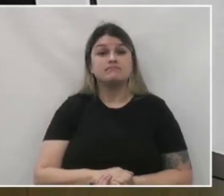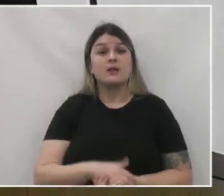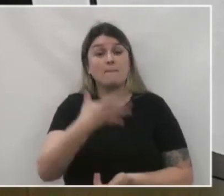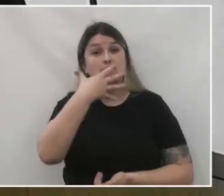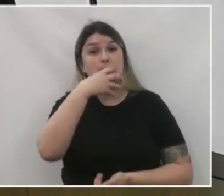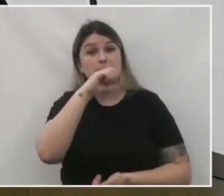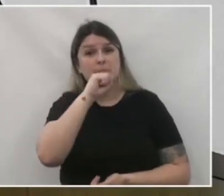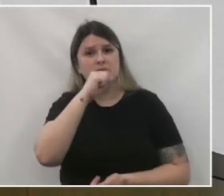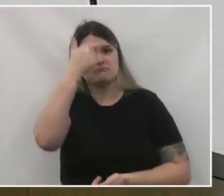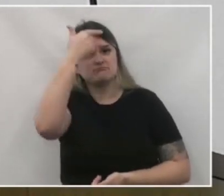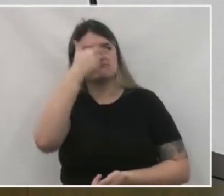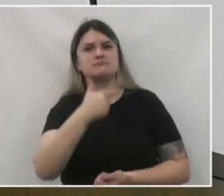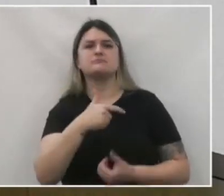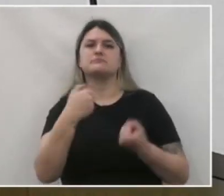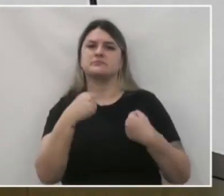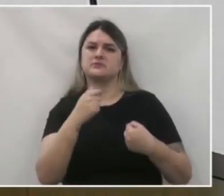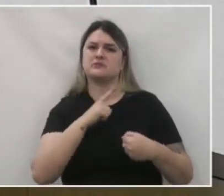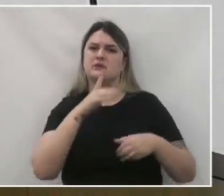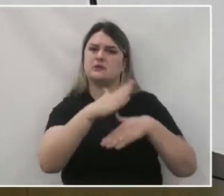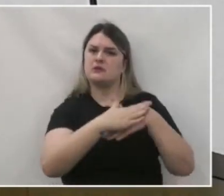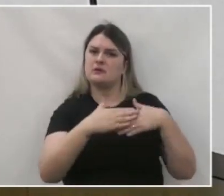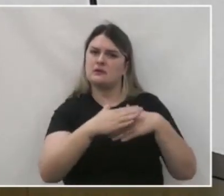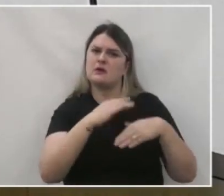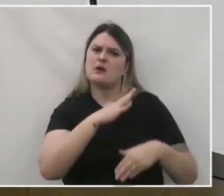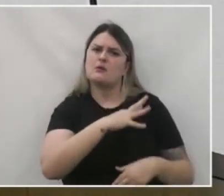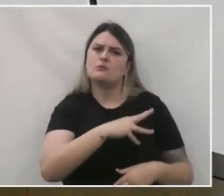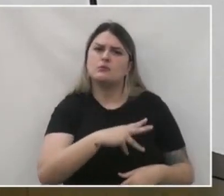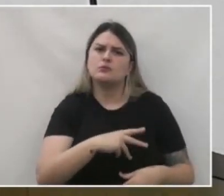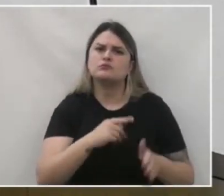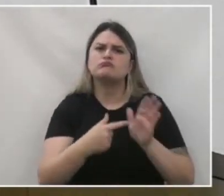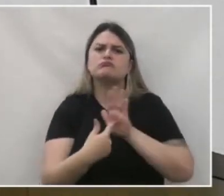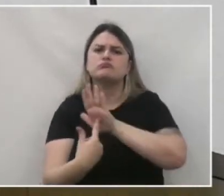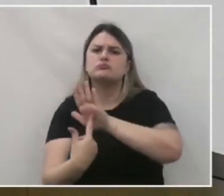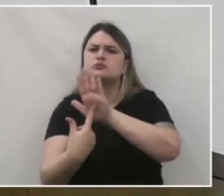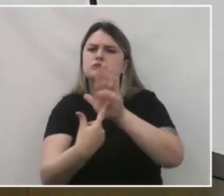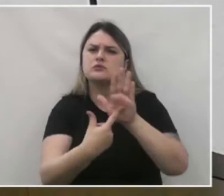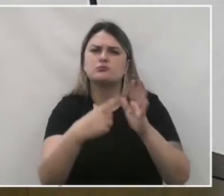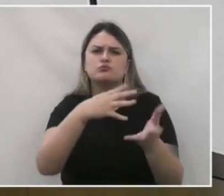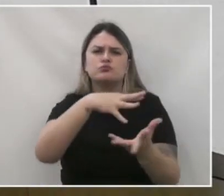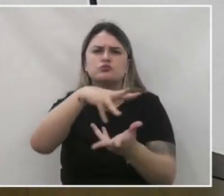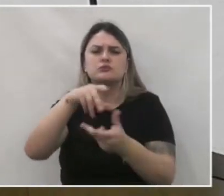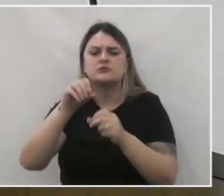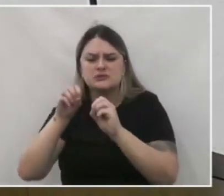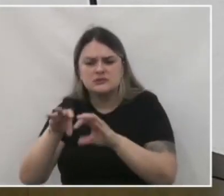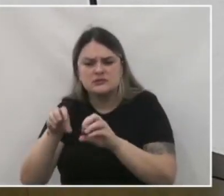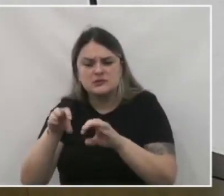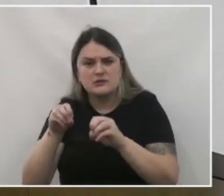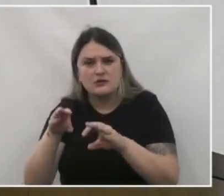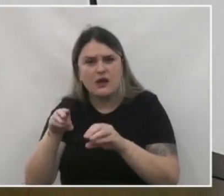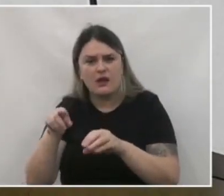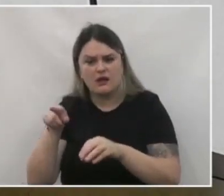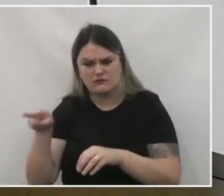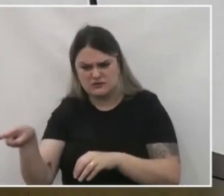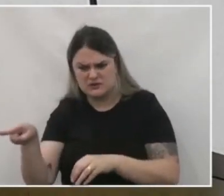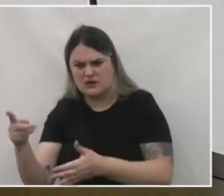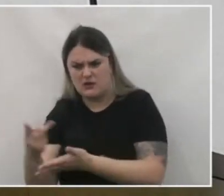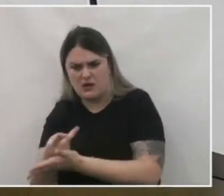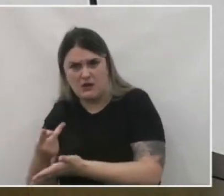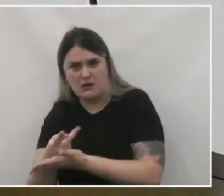ser uma figura de amor. Apresentar os contornos do mundo, bater de frente e ensinar o quanto aquele filho esteja errado,